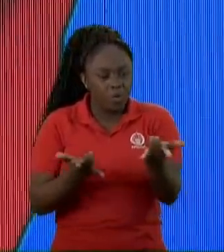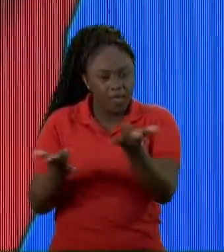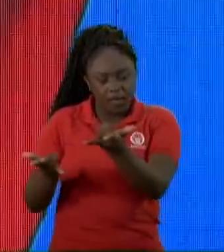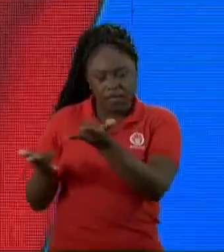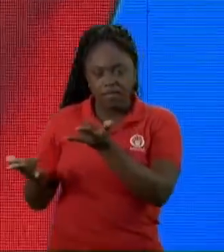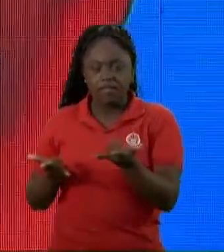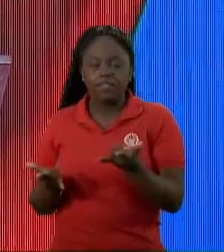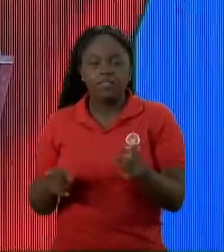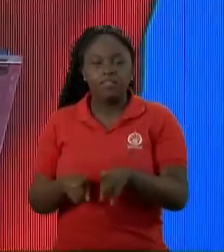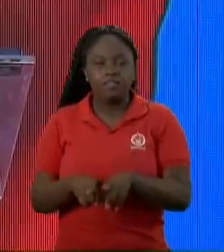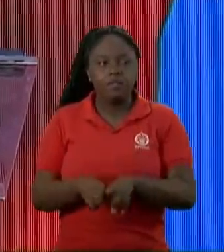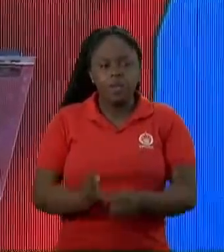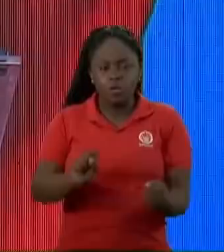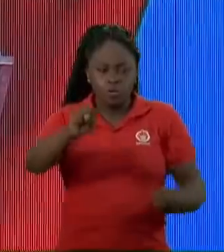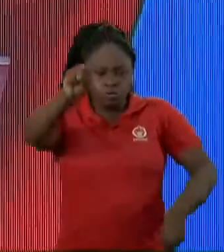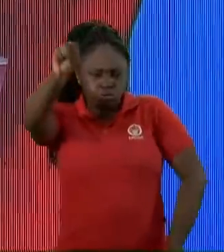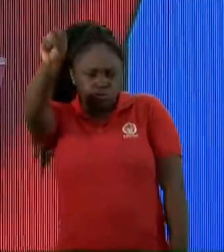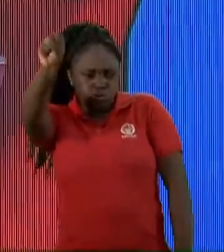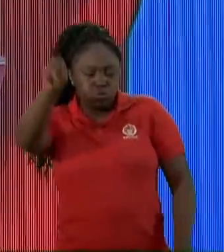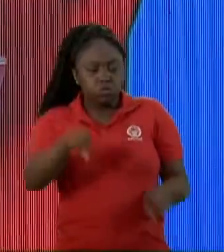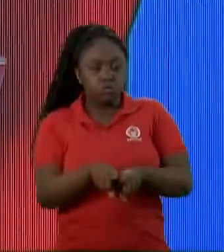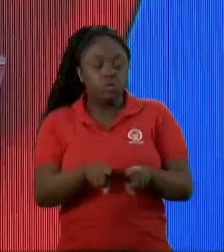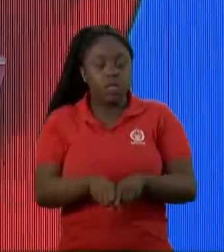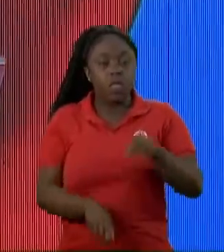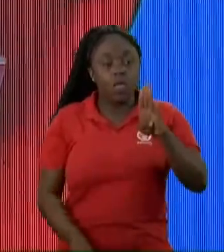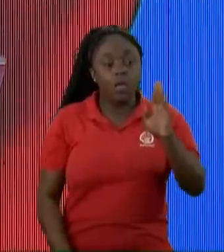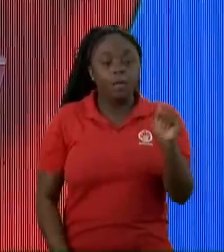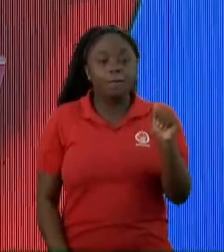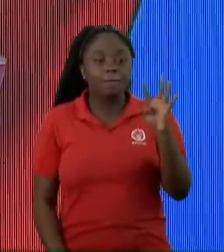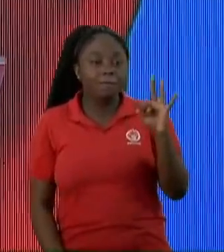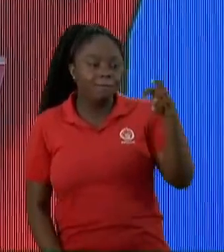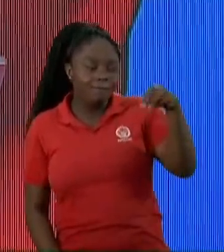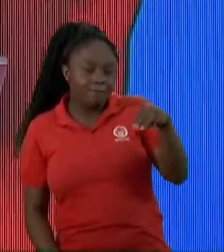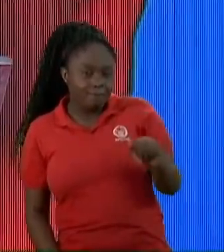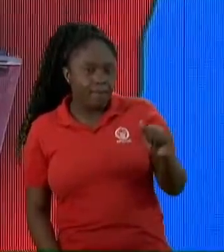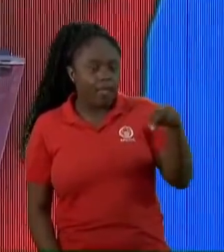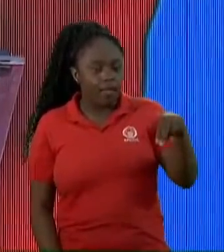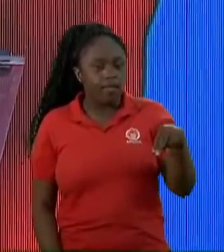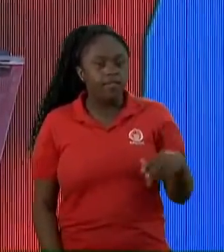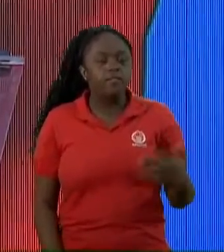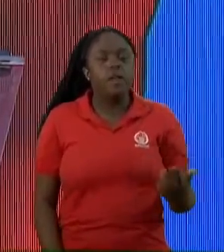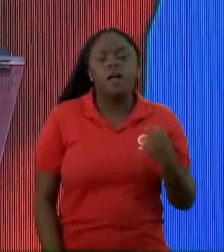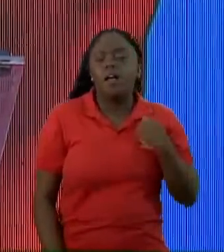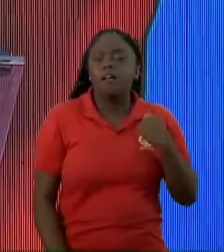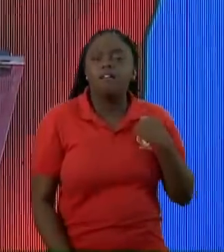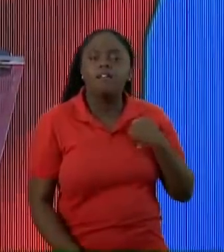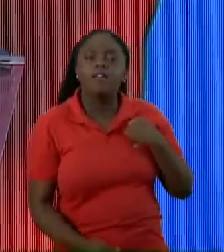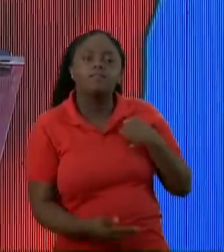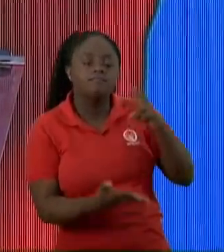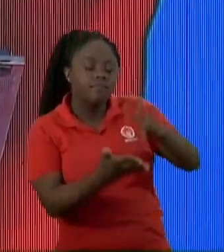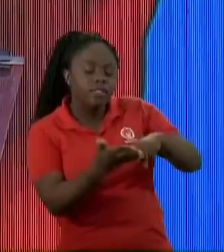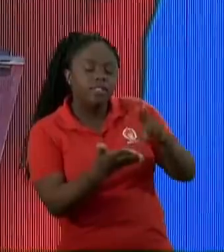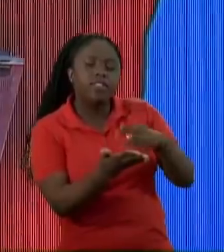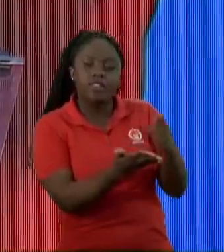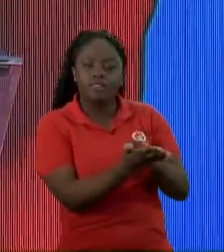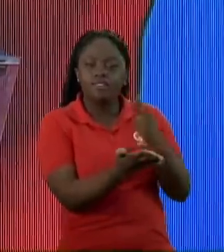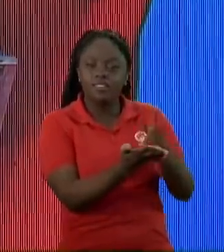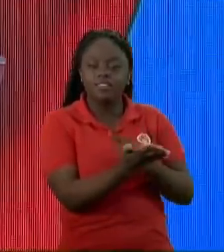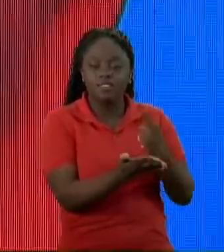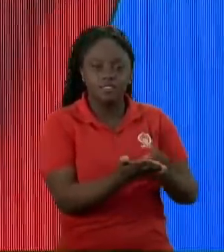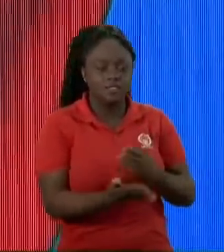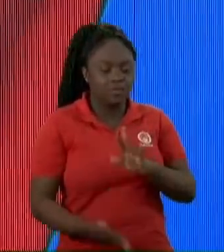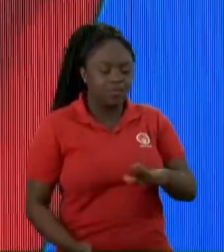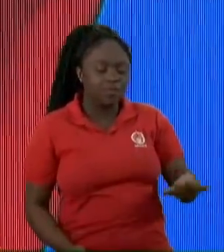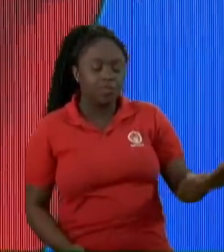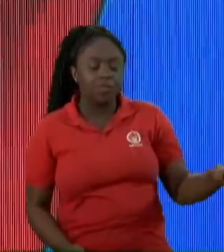Super-Homem São três super-heróis Que eu sempre li Muita revistinha deles Eu colecionava quando eu era criança Até hoje